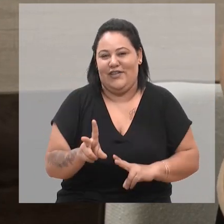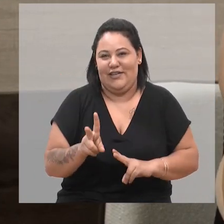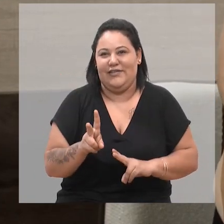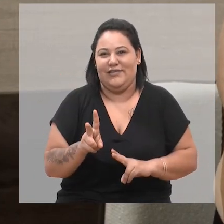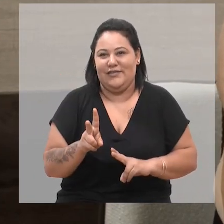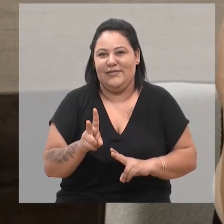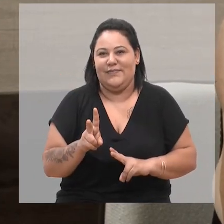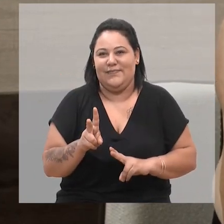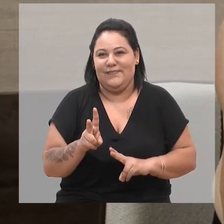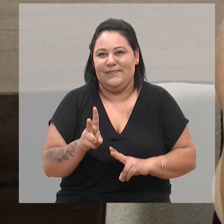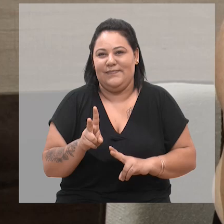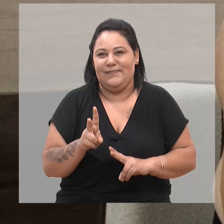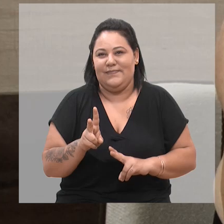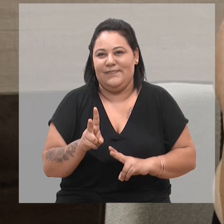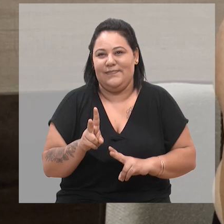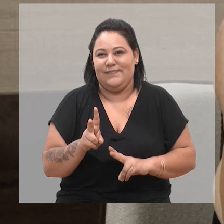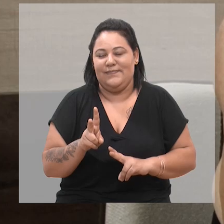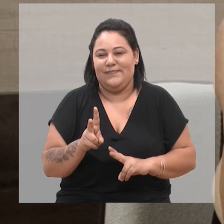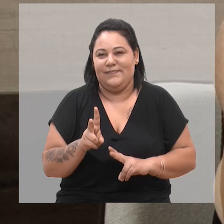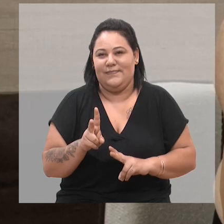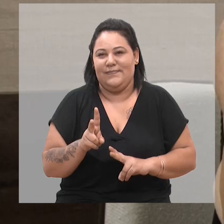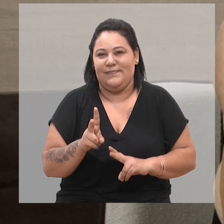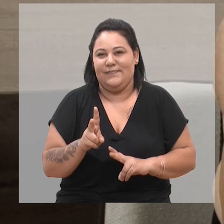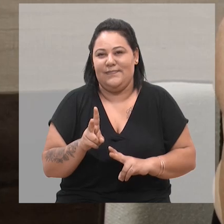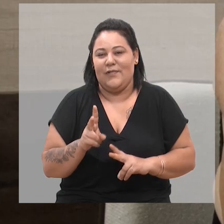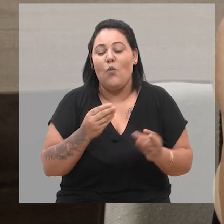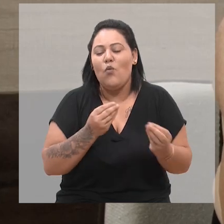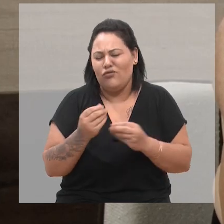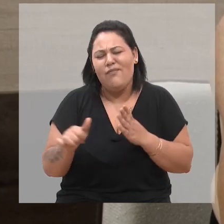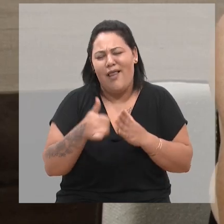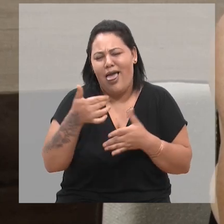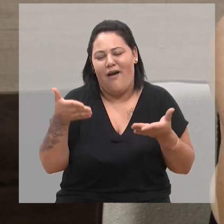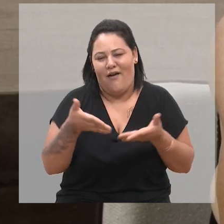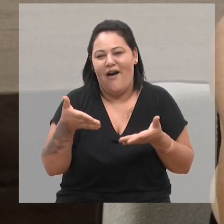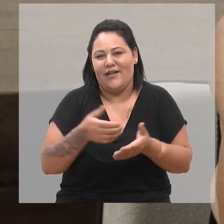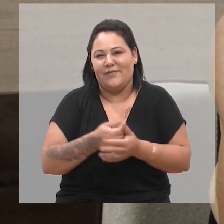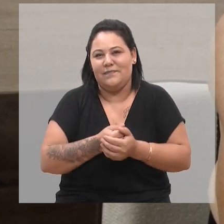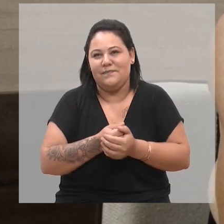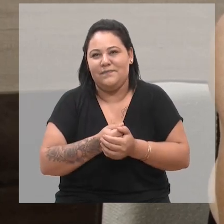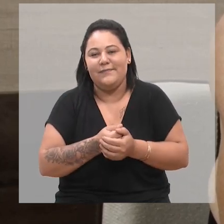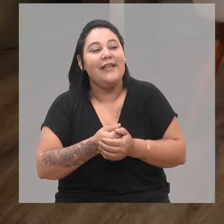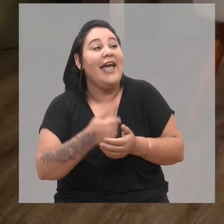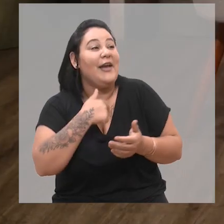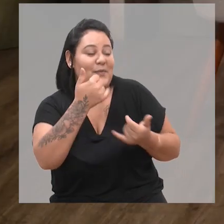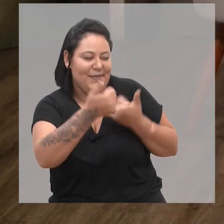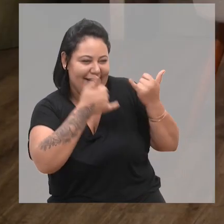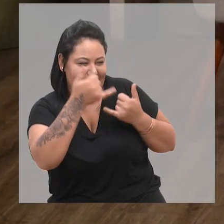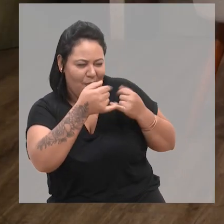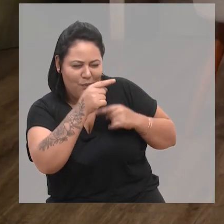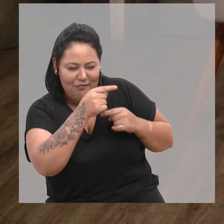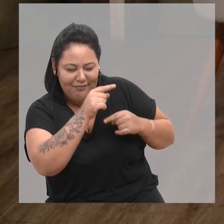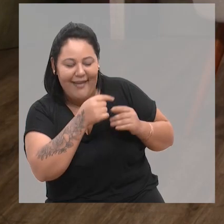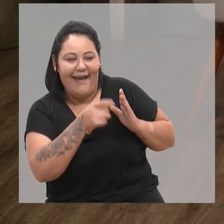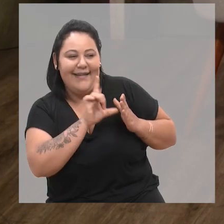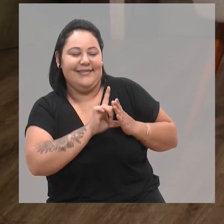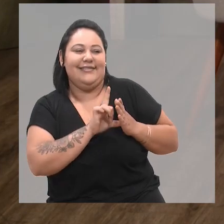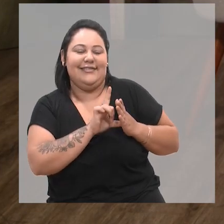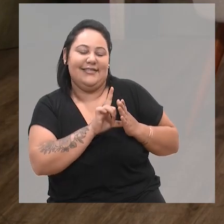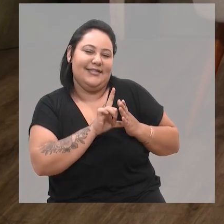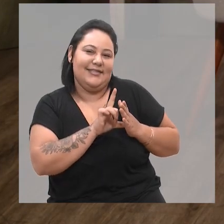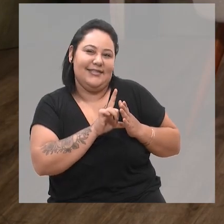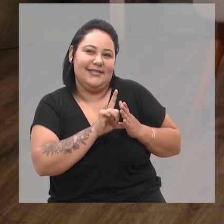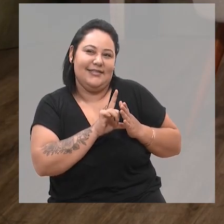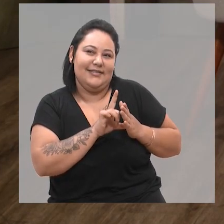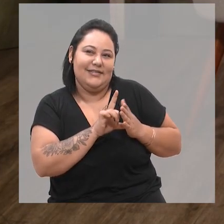diferente de... Criou a cultura. Muito. Muito melhor agora. Eu brincava com a senhora antes de entrarmos no ar.